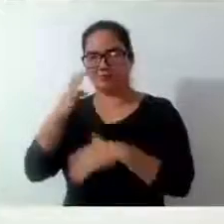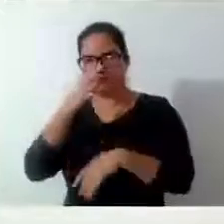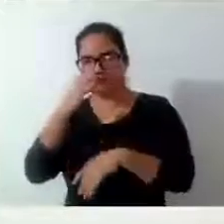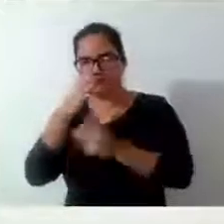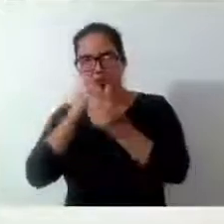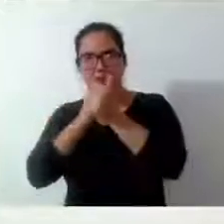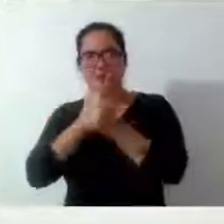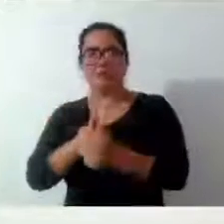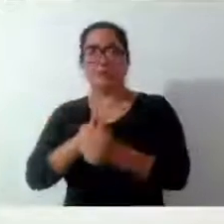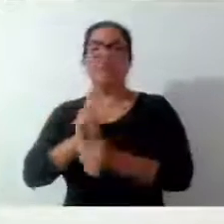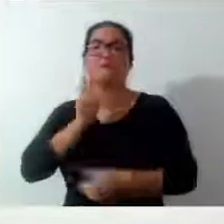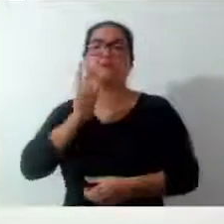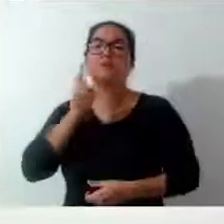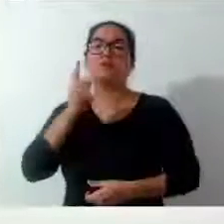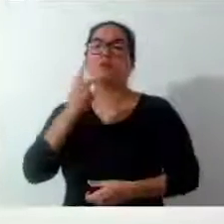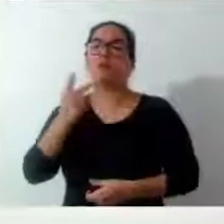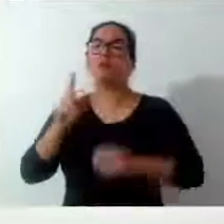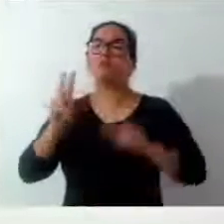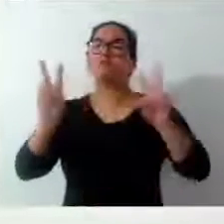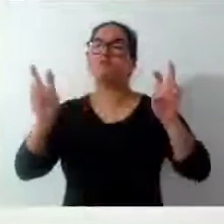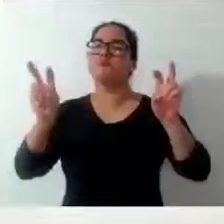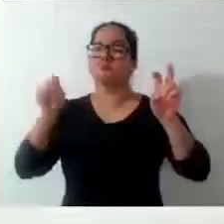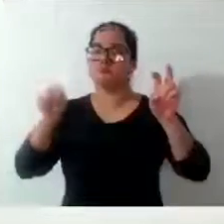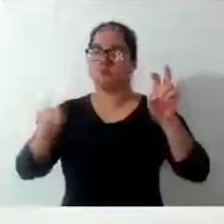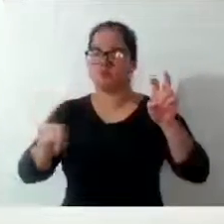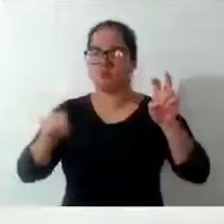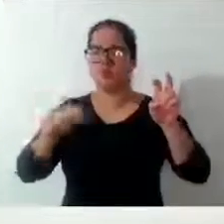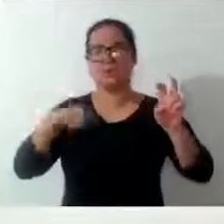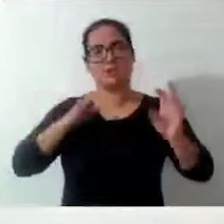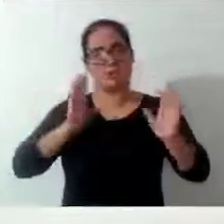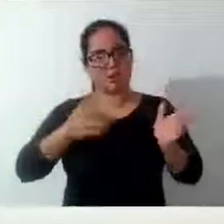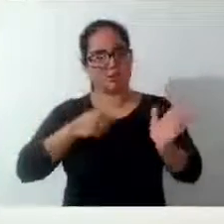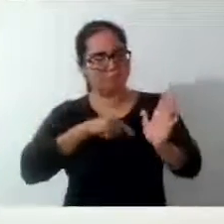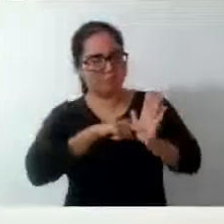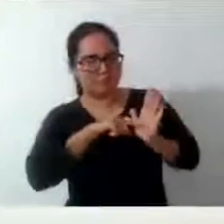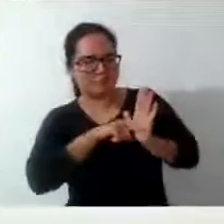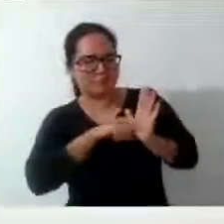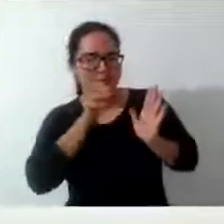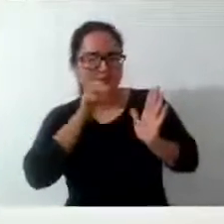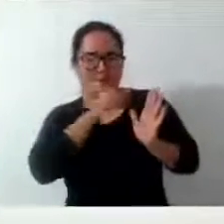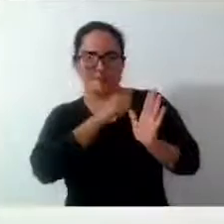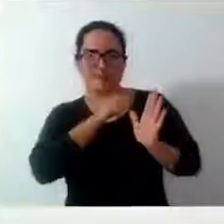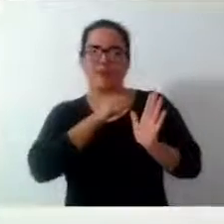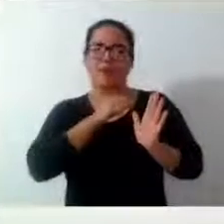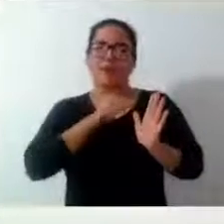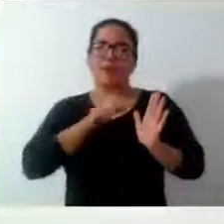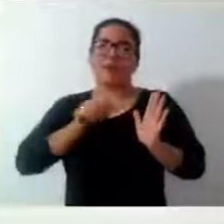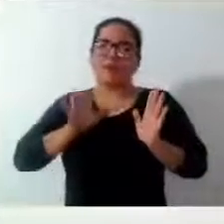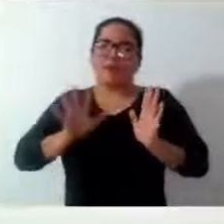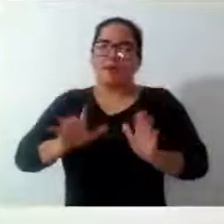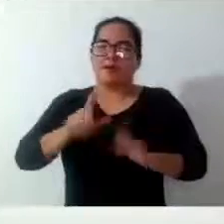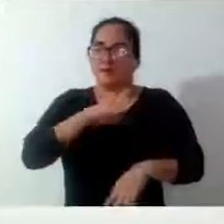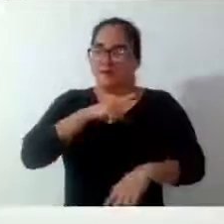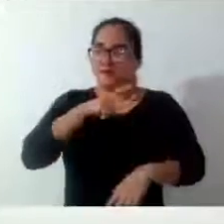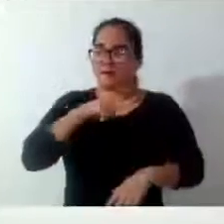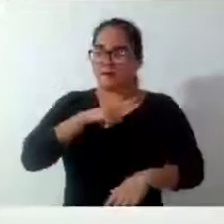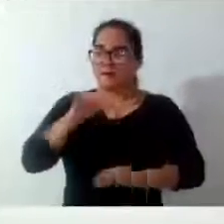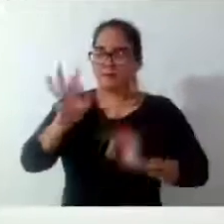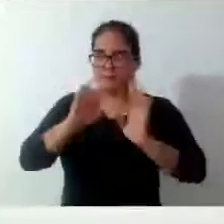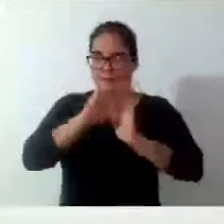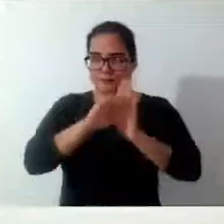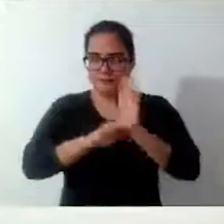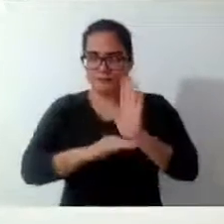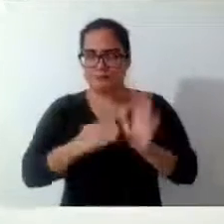Fernando falou que ia falar sobre esse assunto, só dei uma pincelada. Mas está aí o plano de governo. O plano de governo